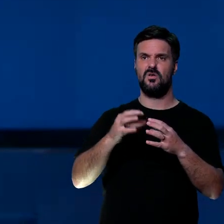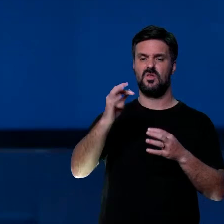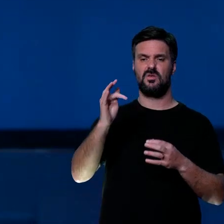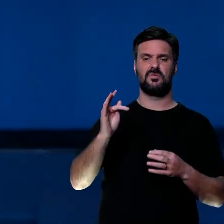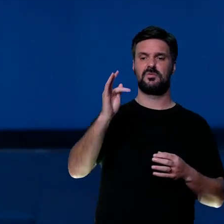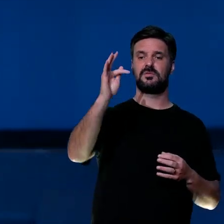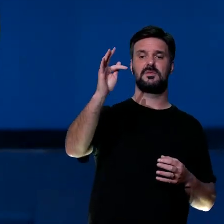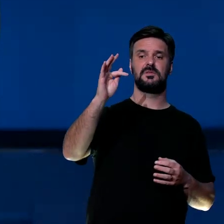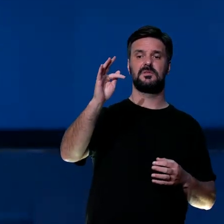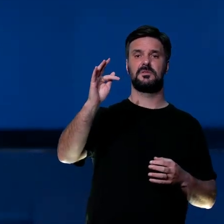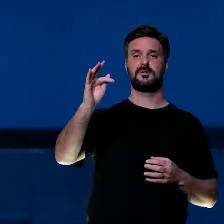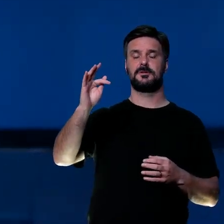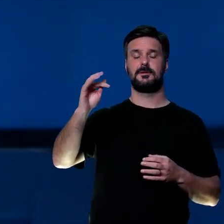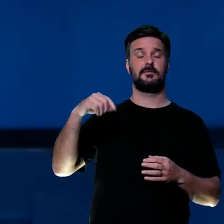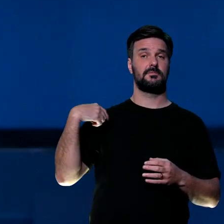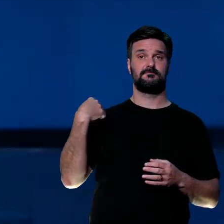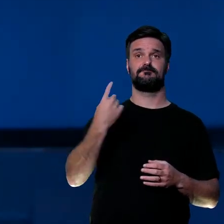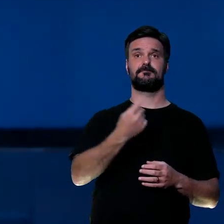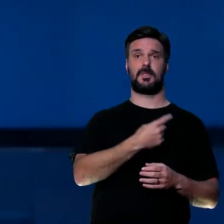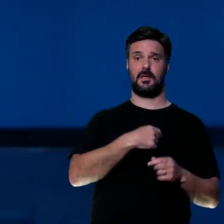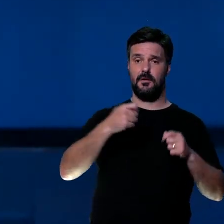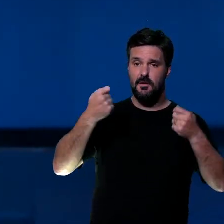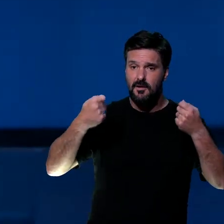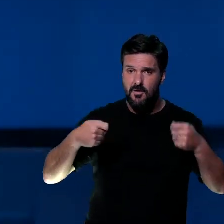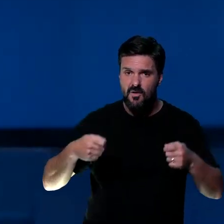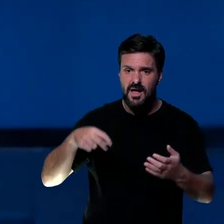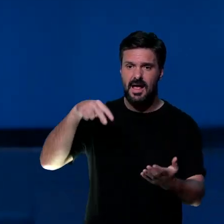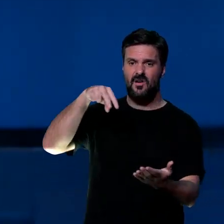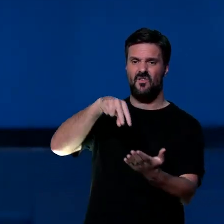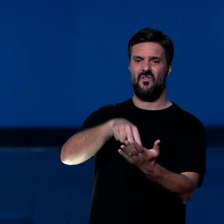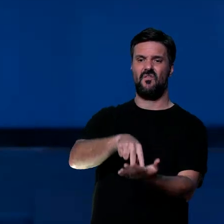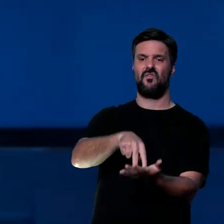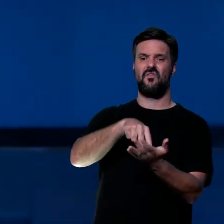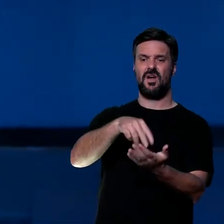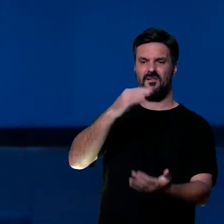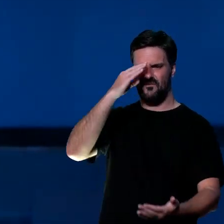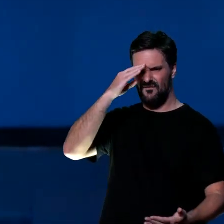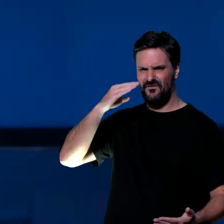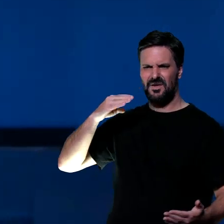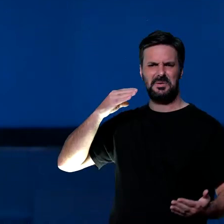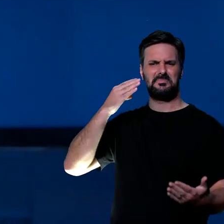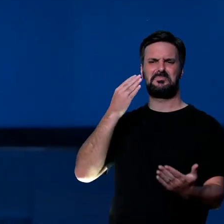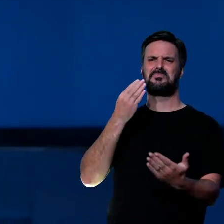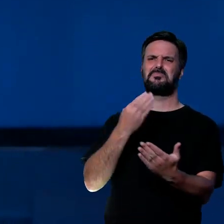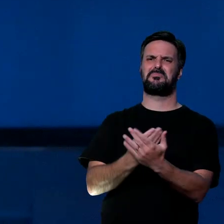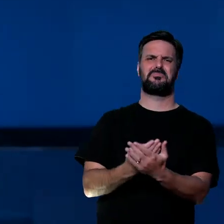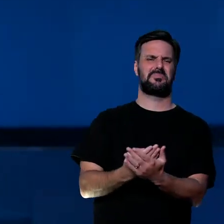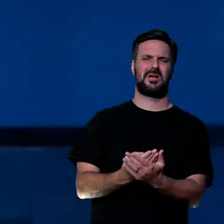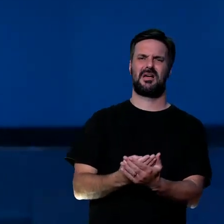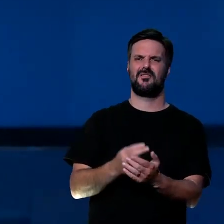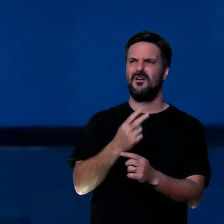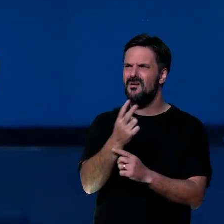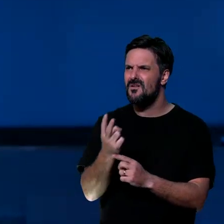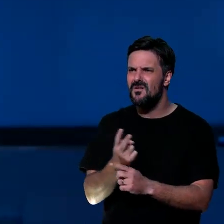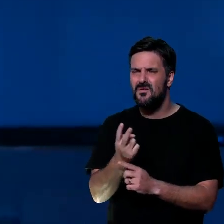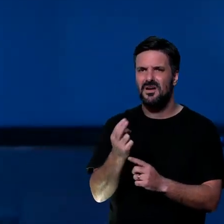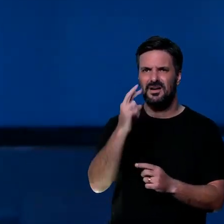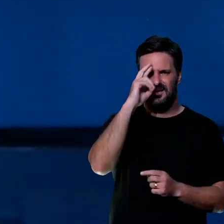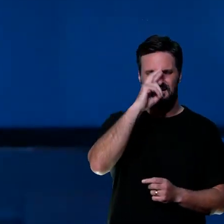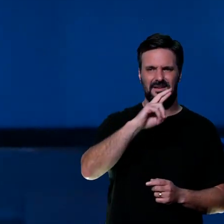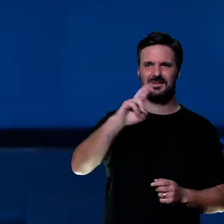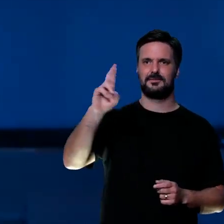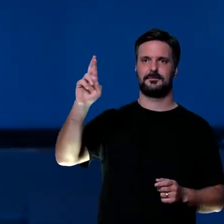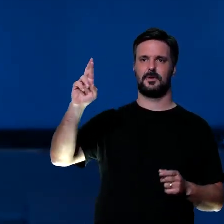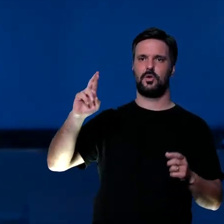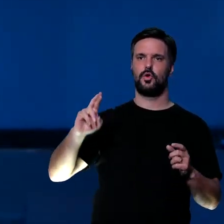a gente precisa ser firme, no que cremos, isso tem que começar na nossa busca pelo Senhor, deixa eu te falar uma coisa, tudo isso que